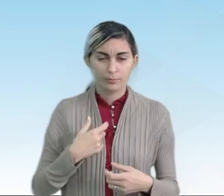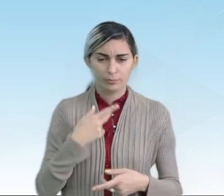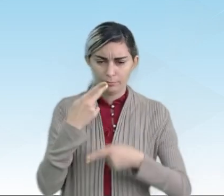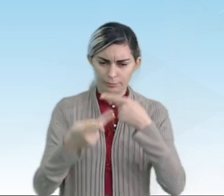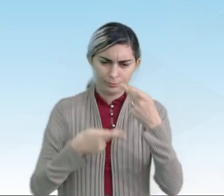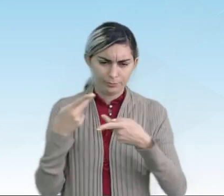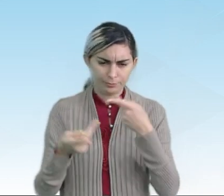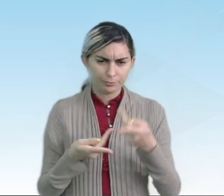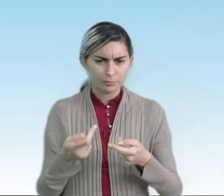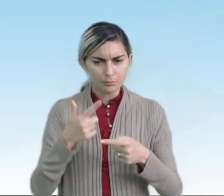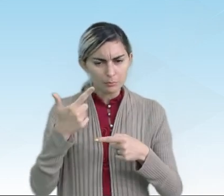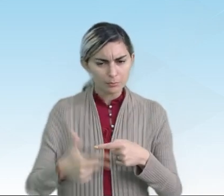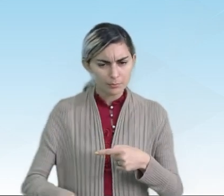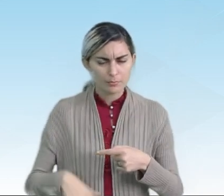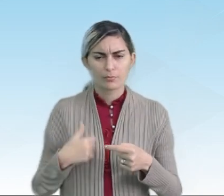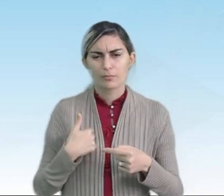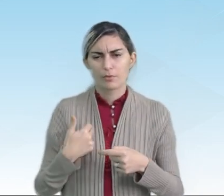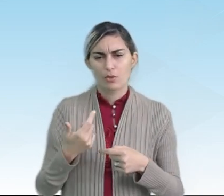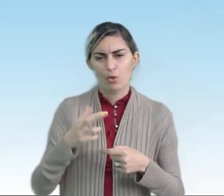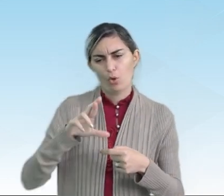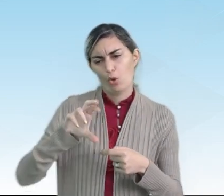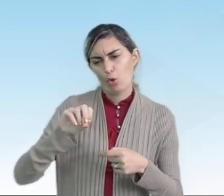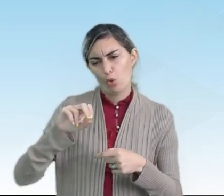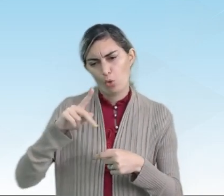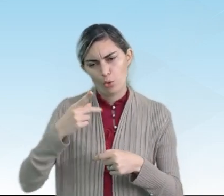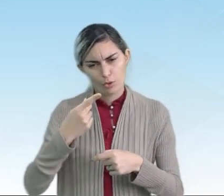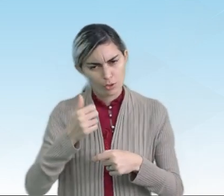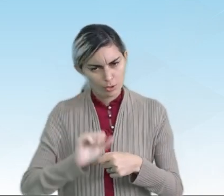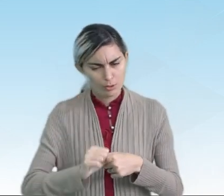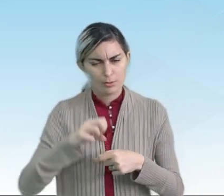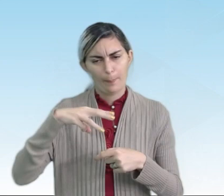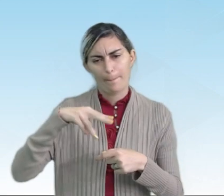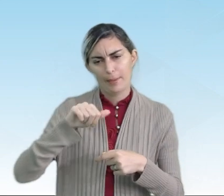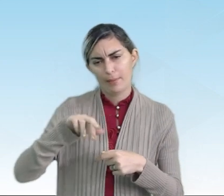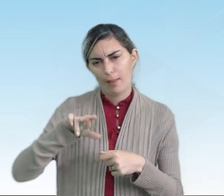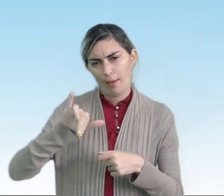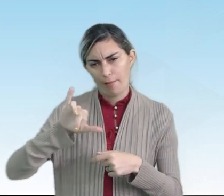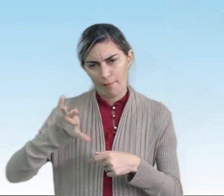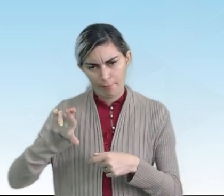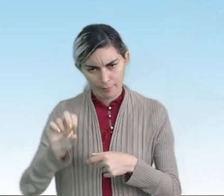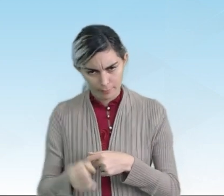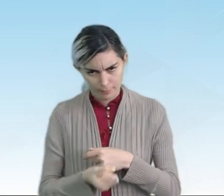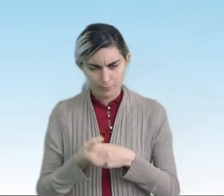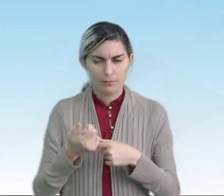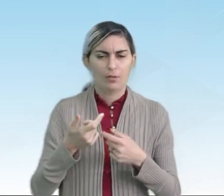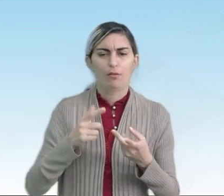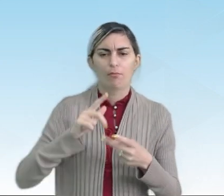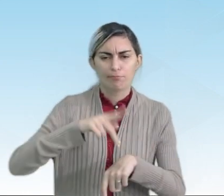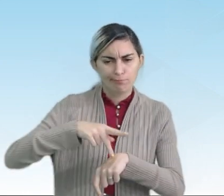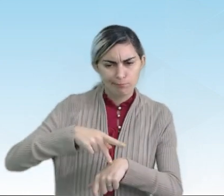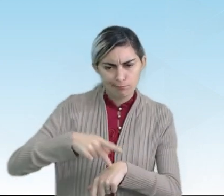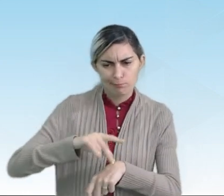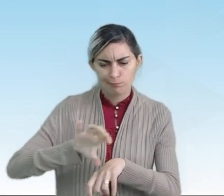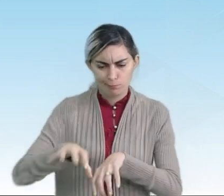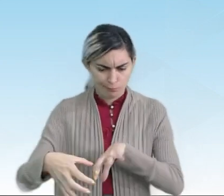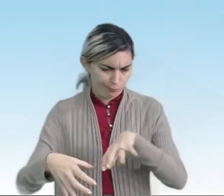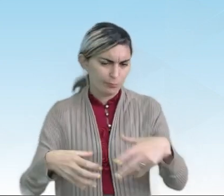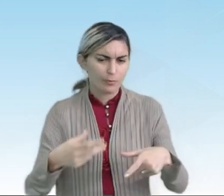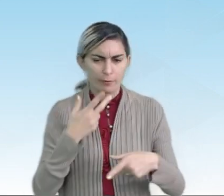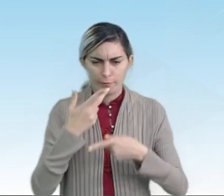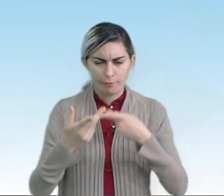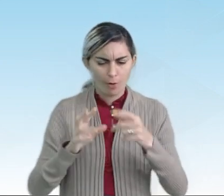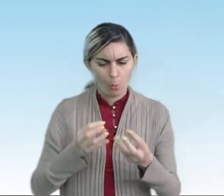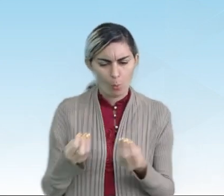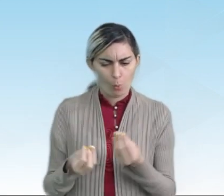falar mais um pouco sobre rochas e minerais. Dessas rochas iremos falar da